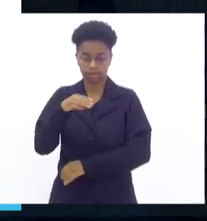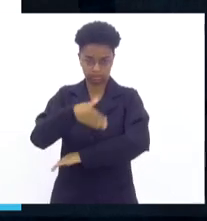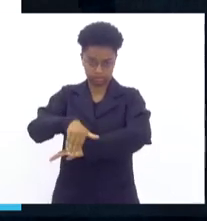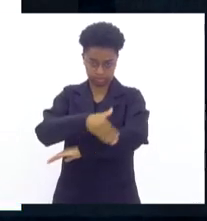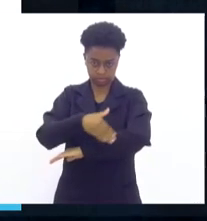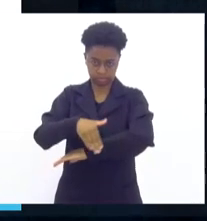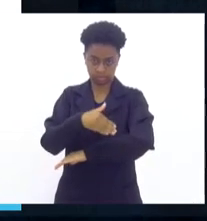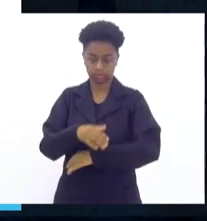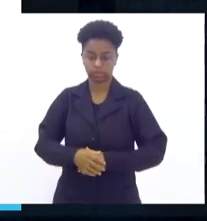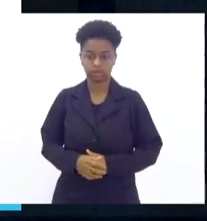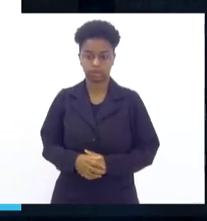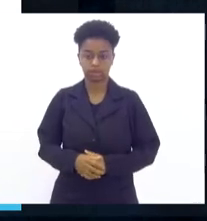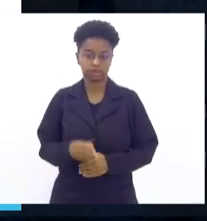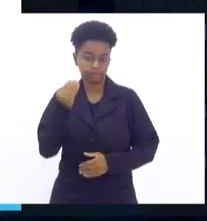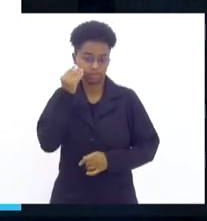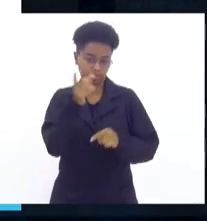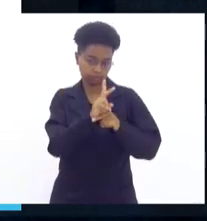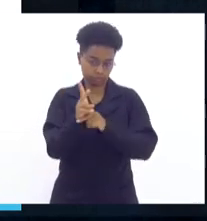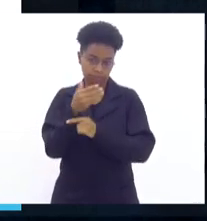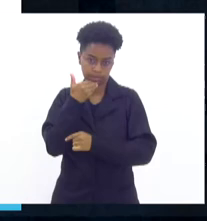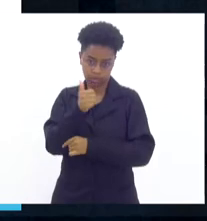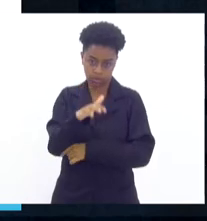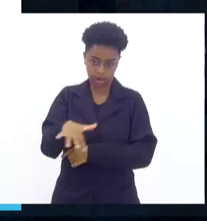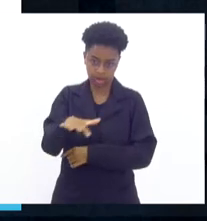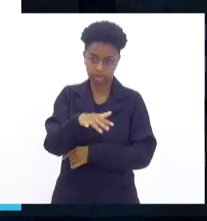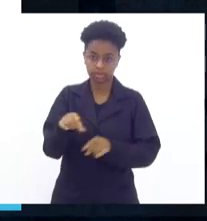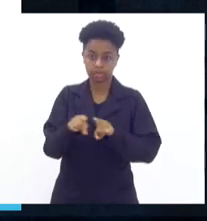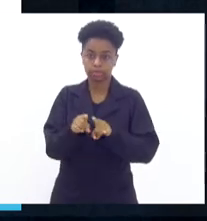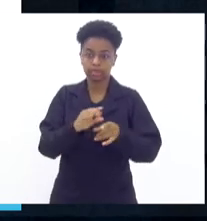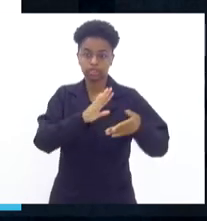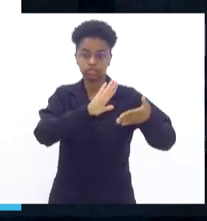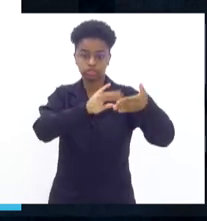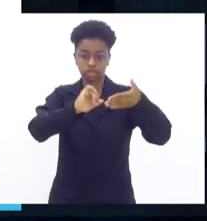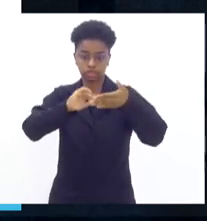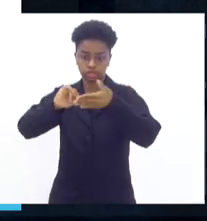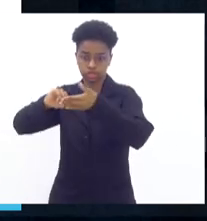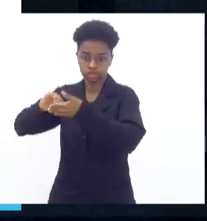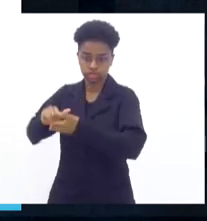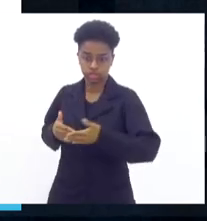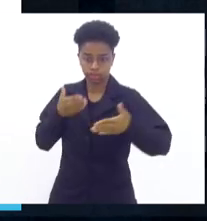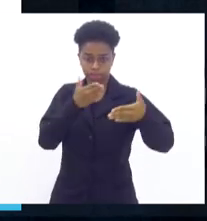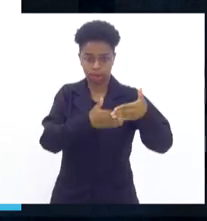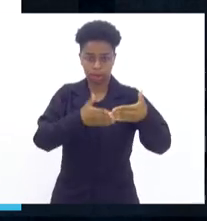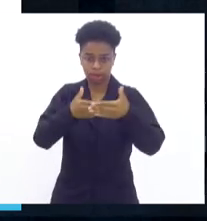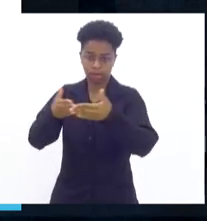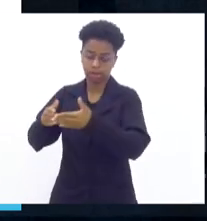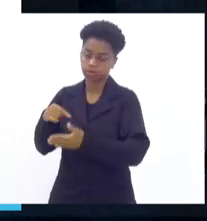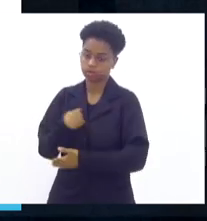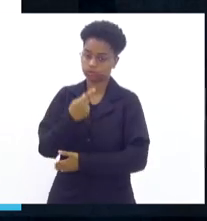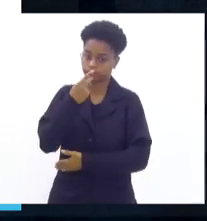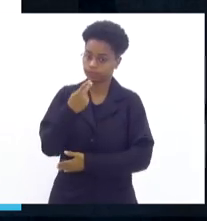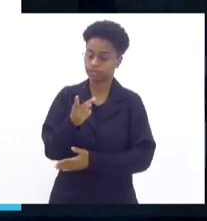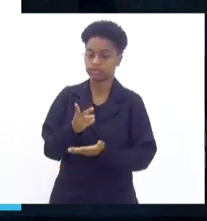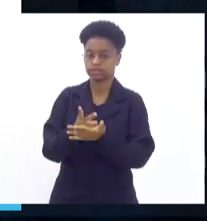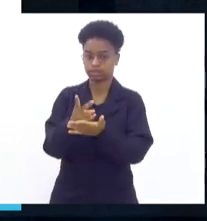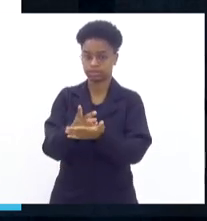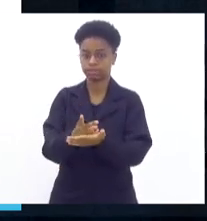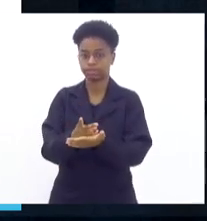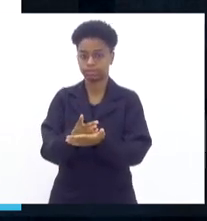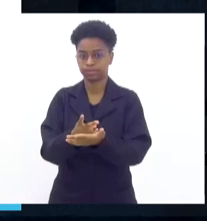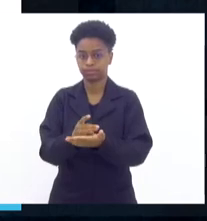Pode passar. E aqui a nossa retirada de barricadas, que a gente tanto fala, que é um objeto de...